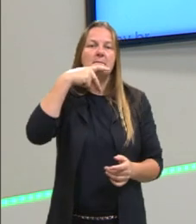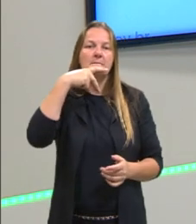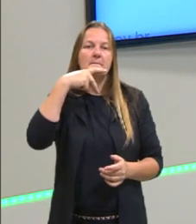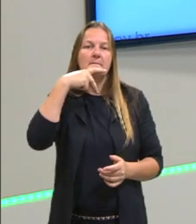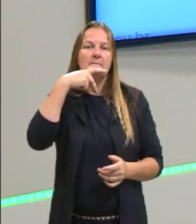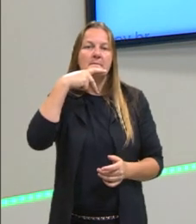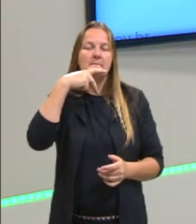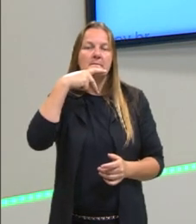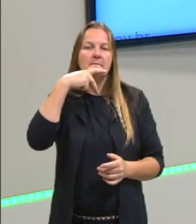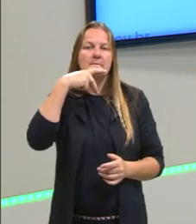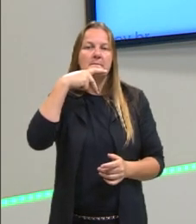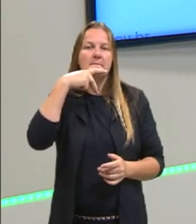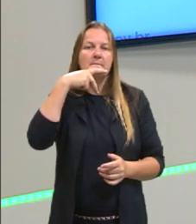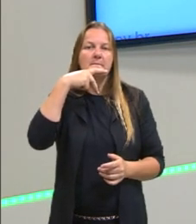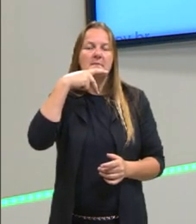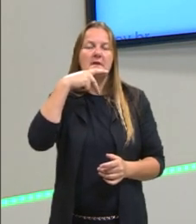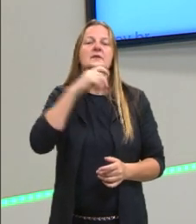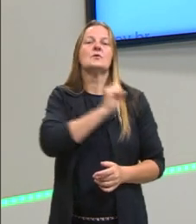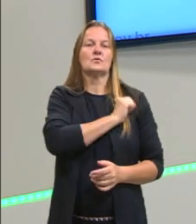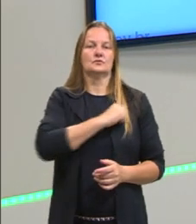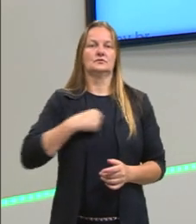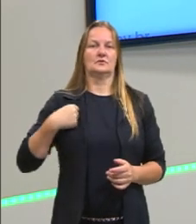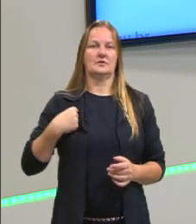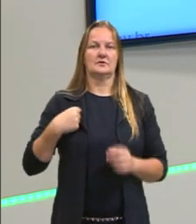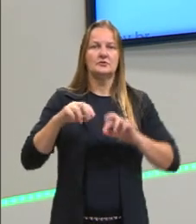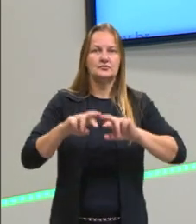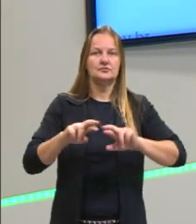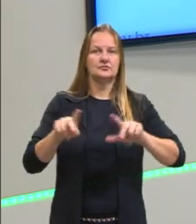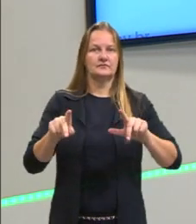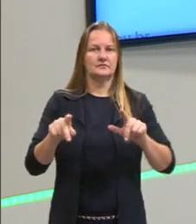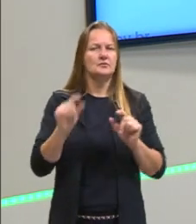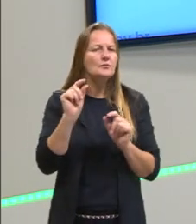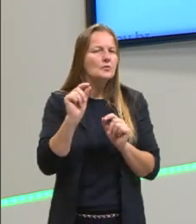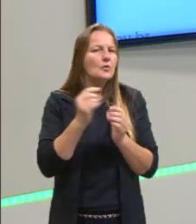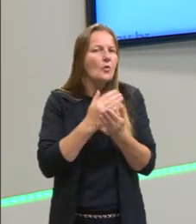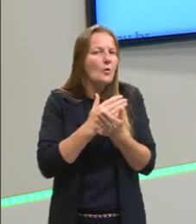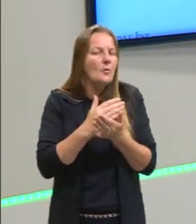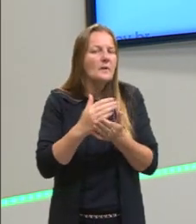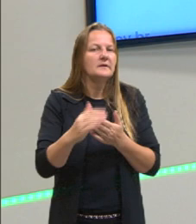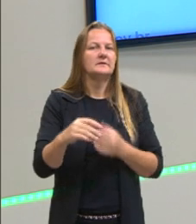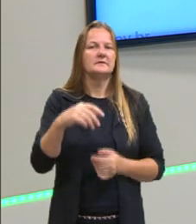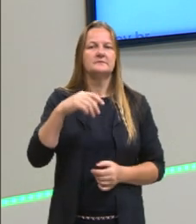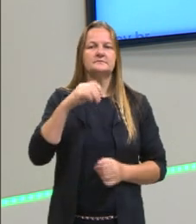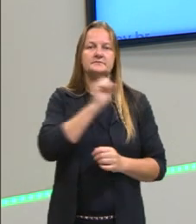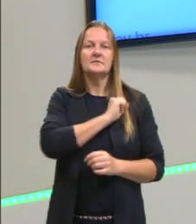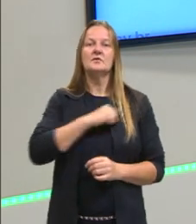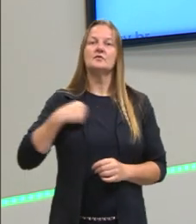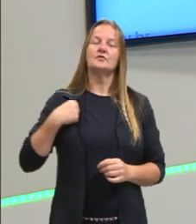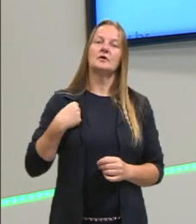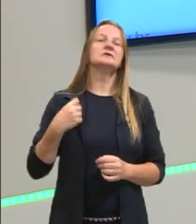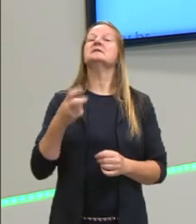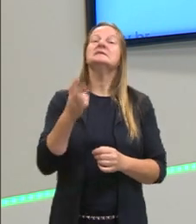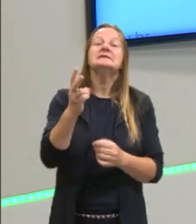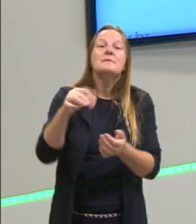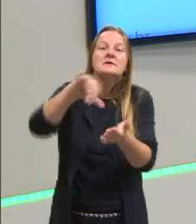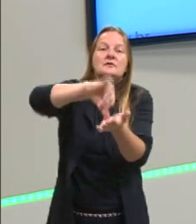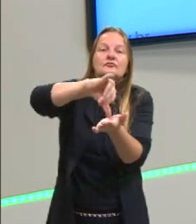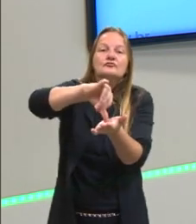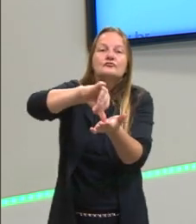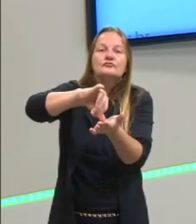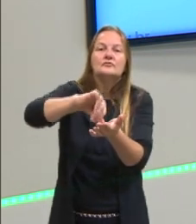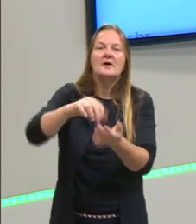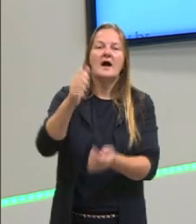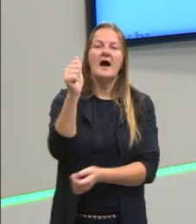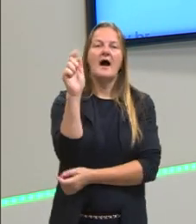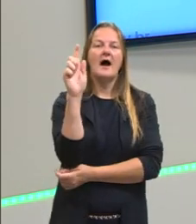o Sócrates. O Sócrates, ele pregava suas teorias em praça pública, na Ágora.